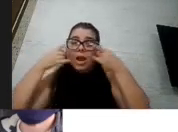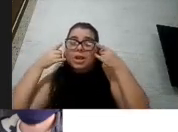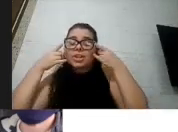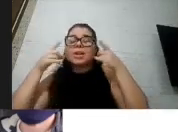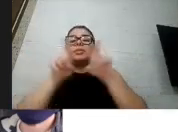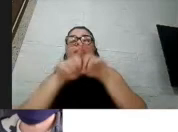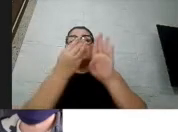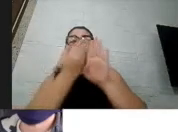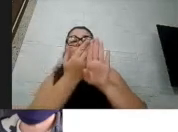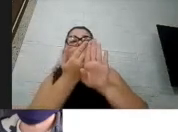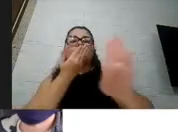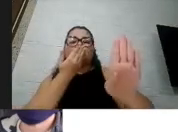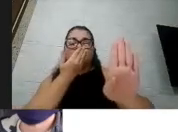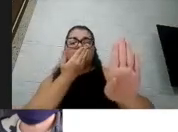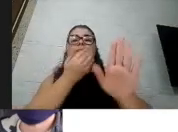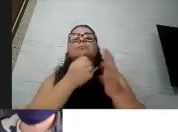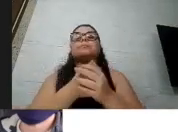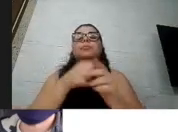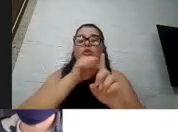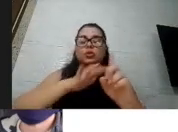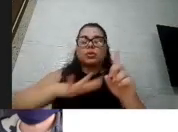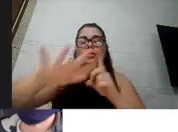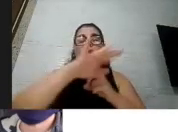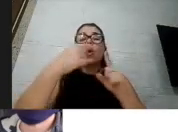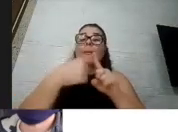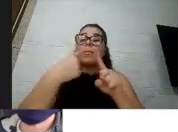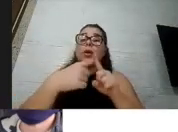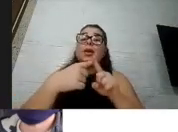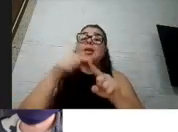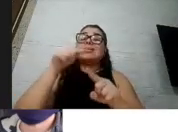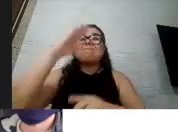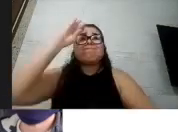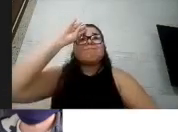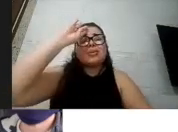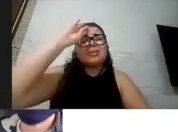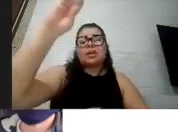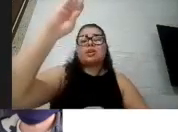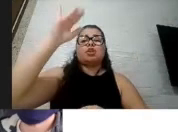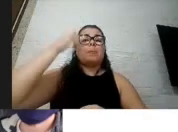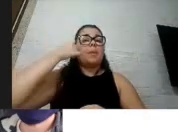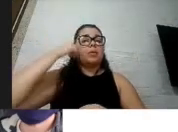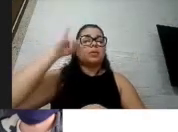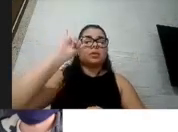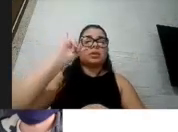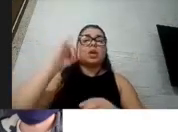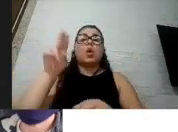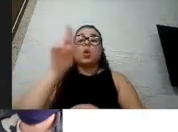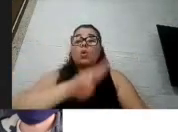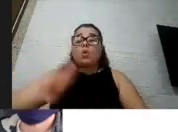porque são orientações importantíssimas para a proteção, né? A gente sabe que hoje que o uso de máscara